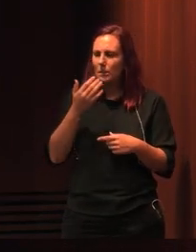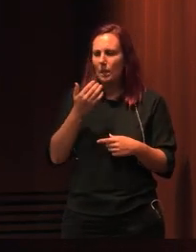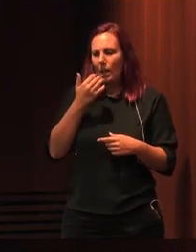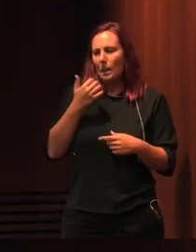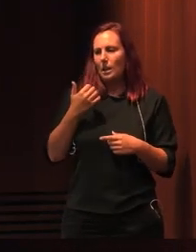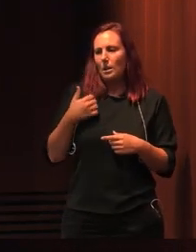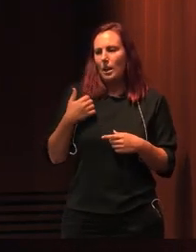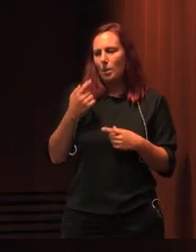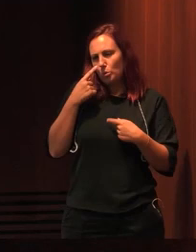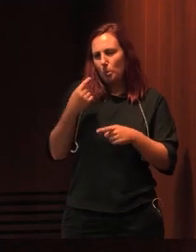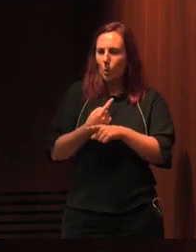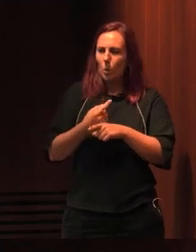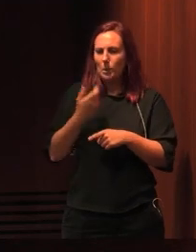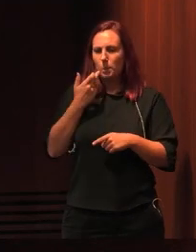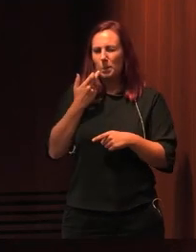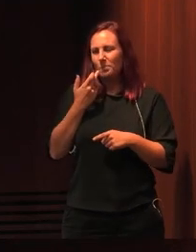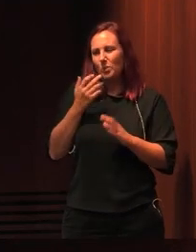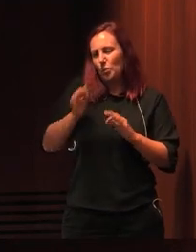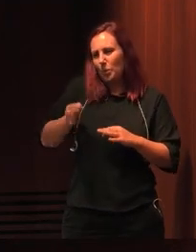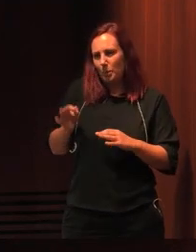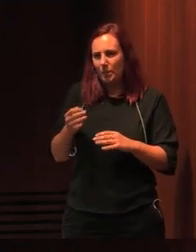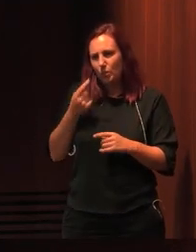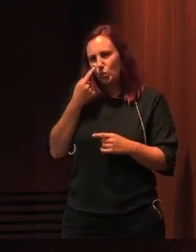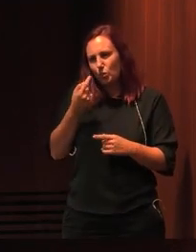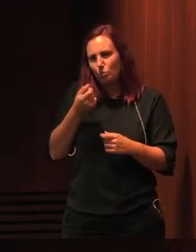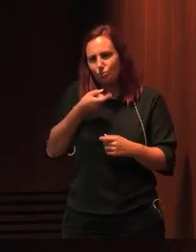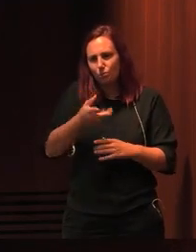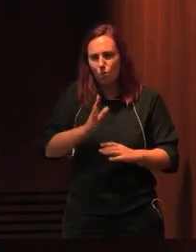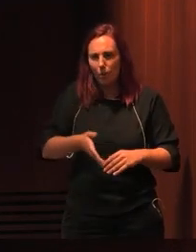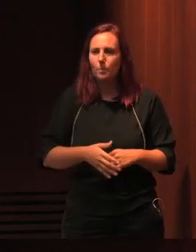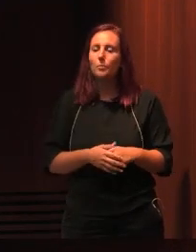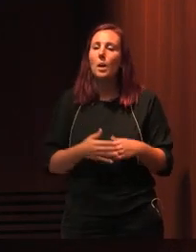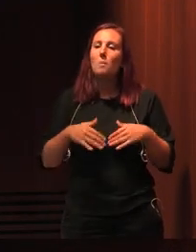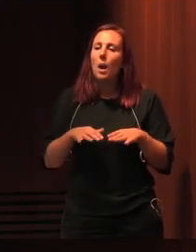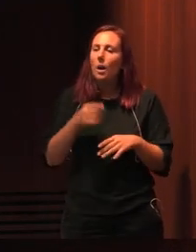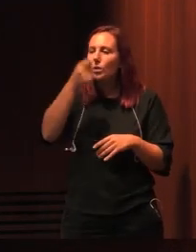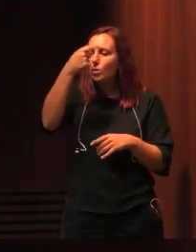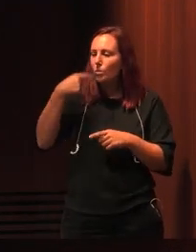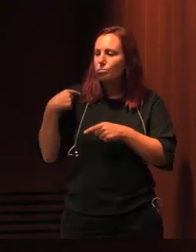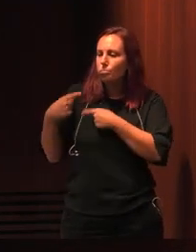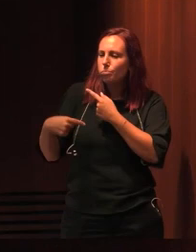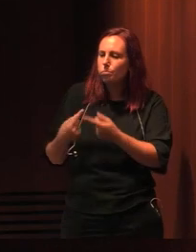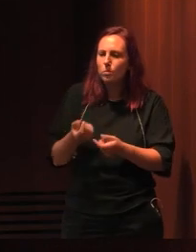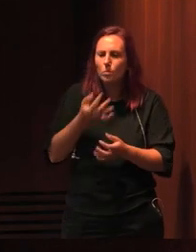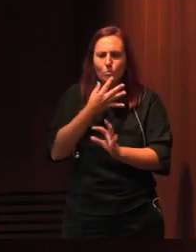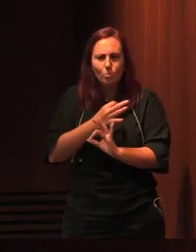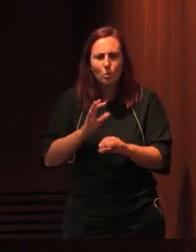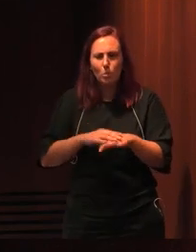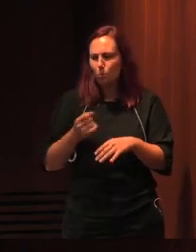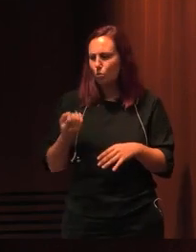um bocado usado. E, no entanto, essas histórias recorrem e são extraordinárias. Ainda recentemente,